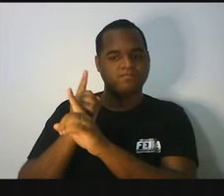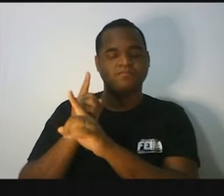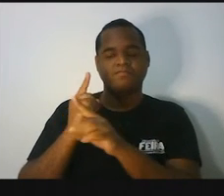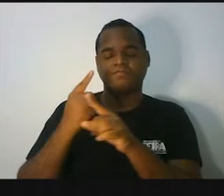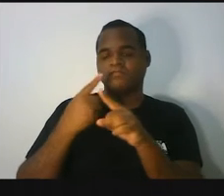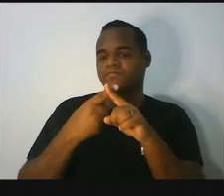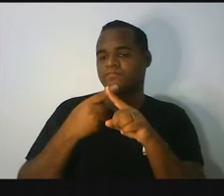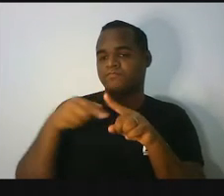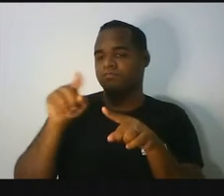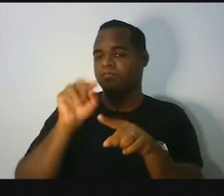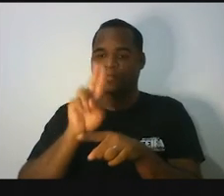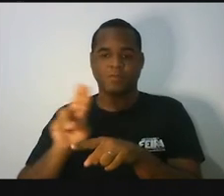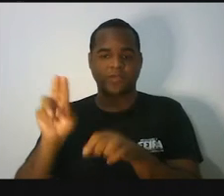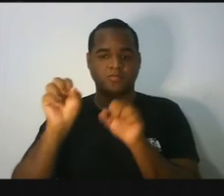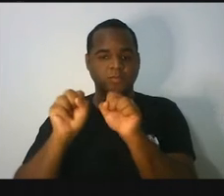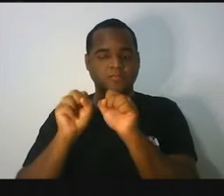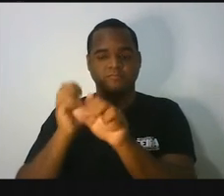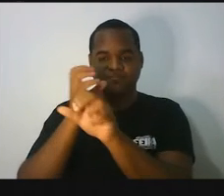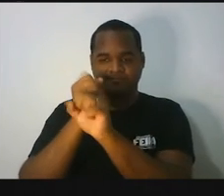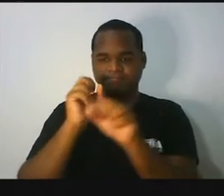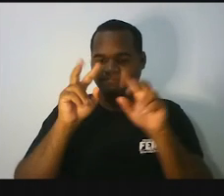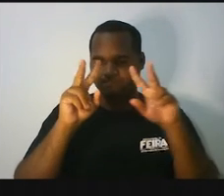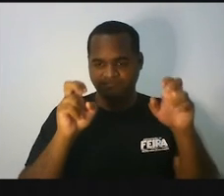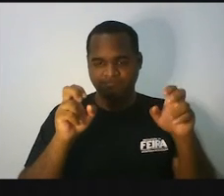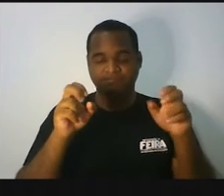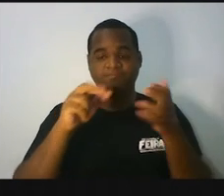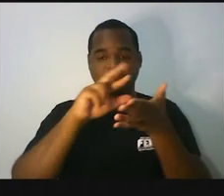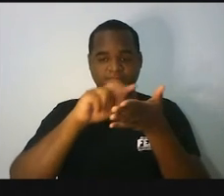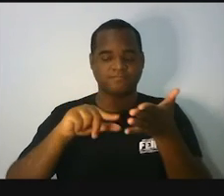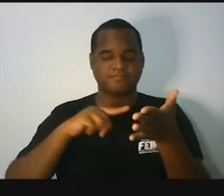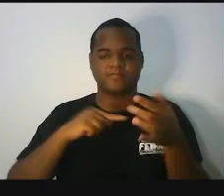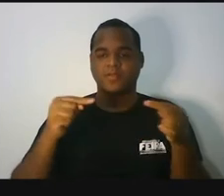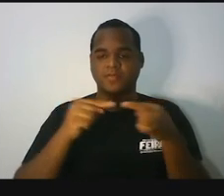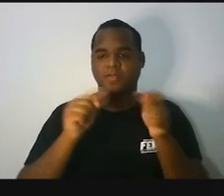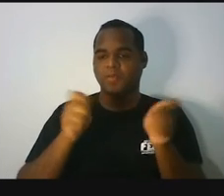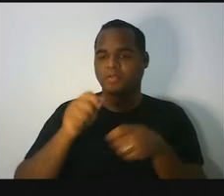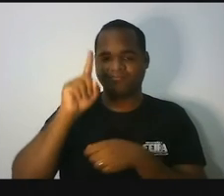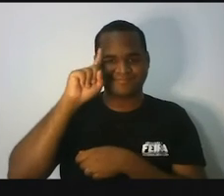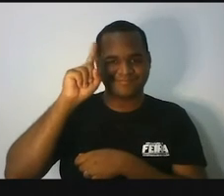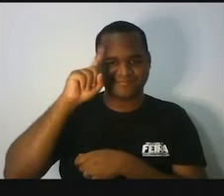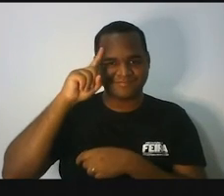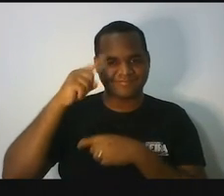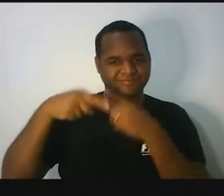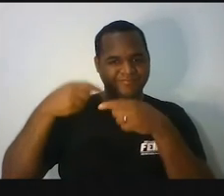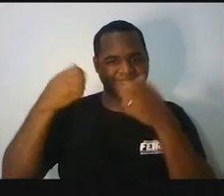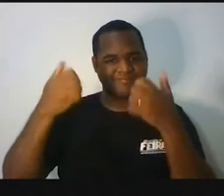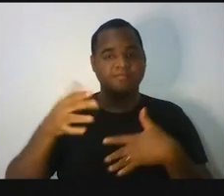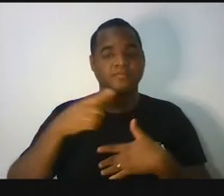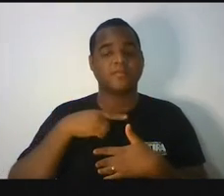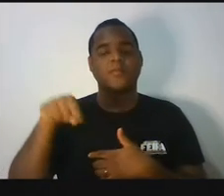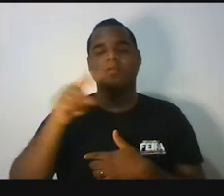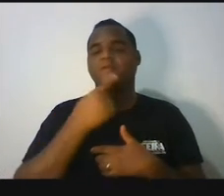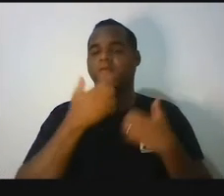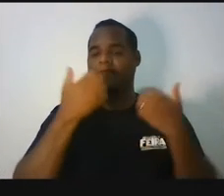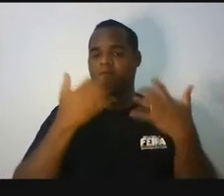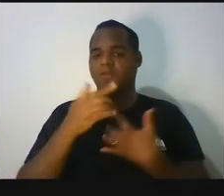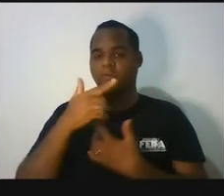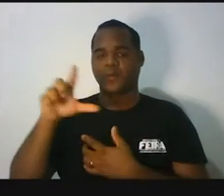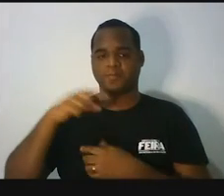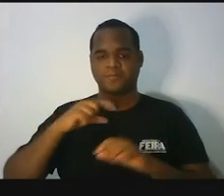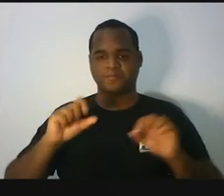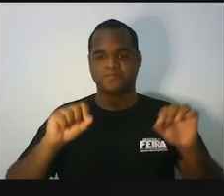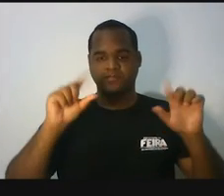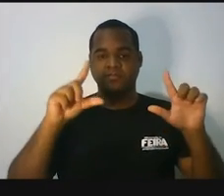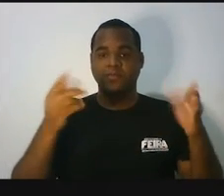sim fazer uso desse assunto, desse conteúdo em situações da nossa vida, certo? Então vamos aqui para uma outra tela,